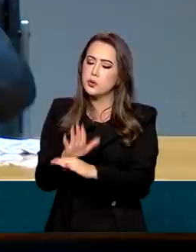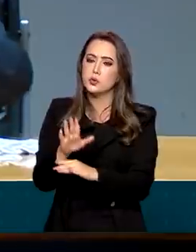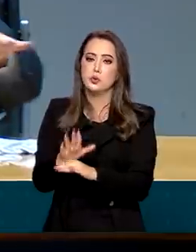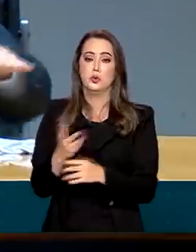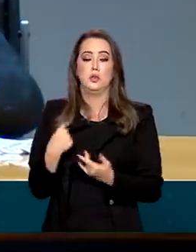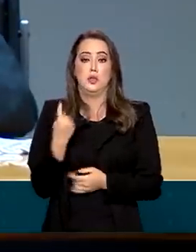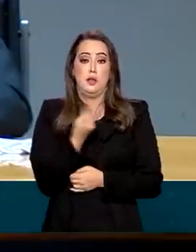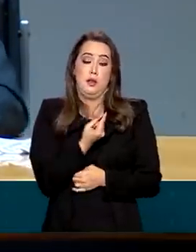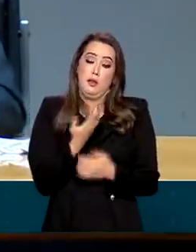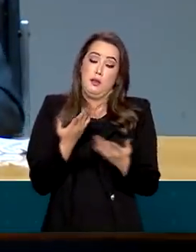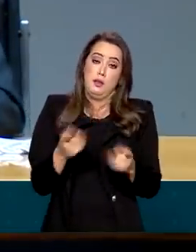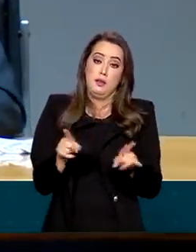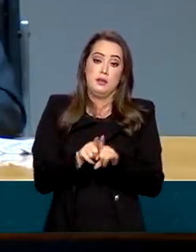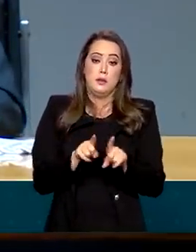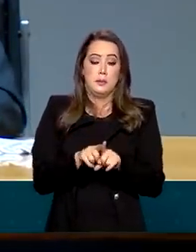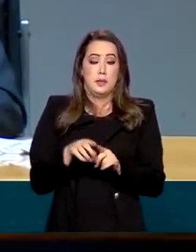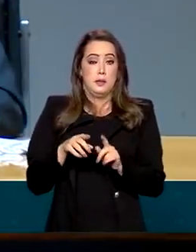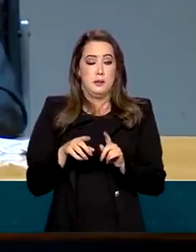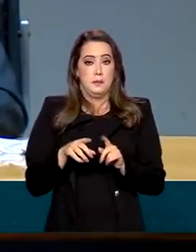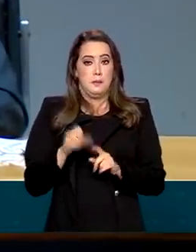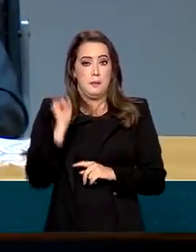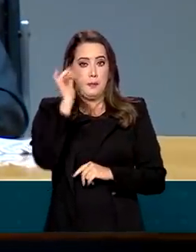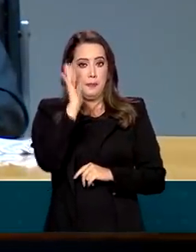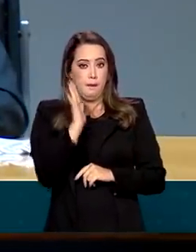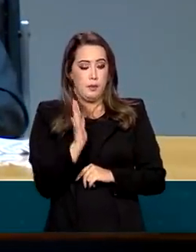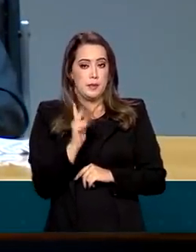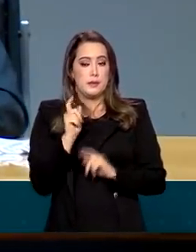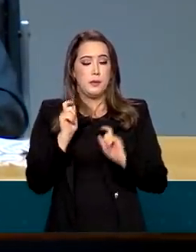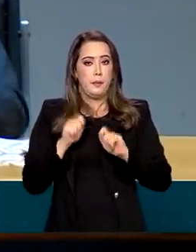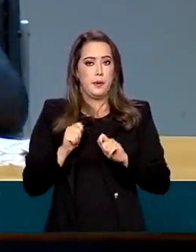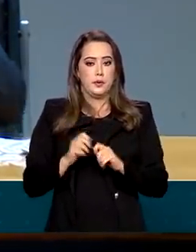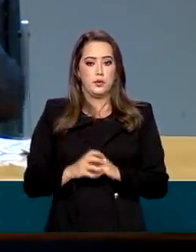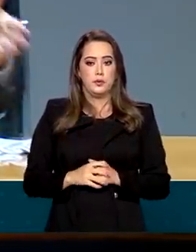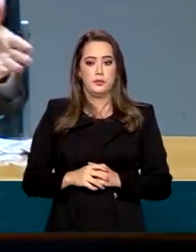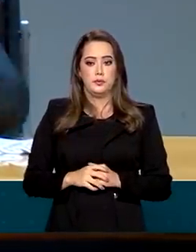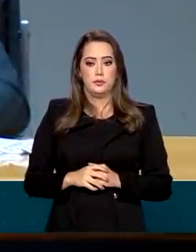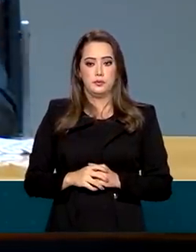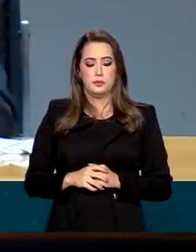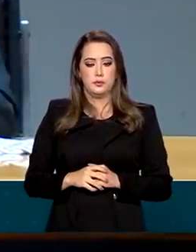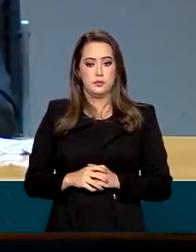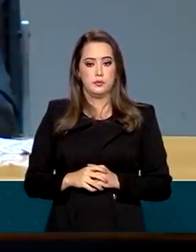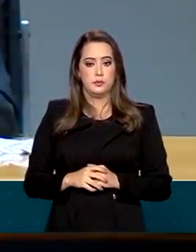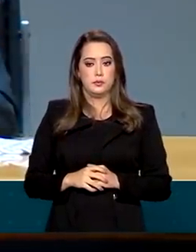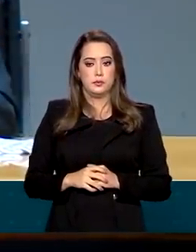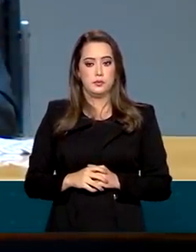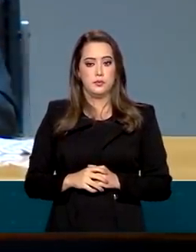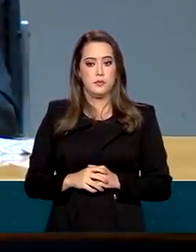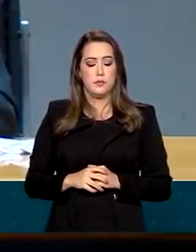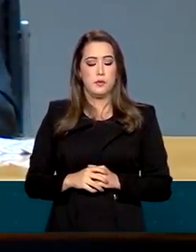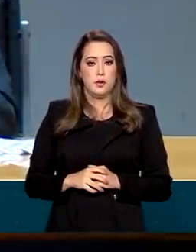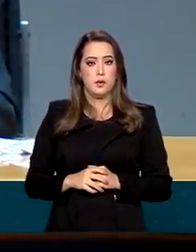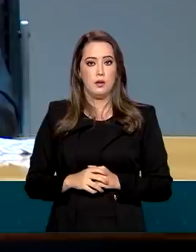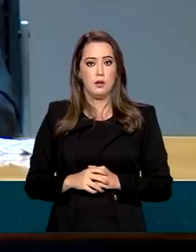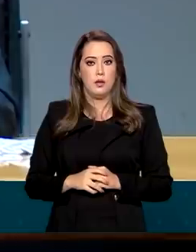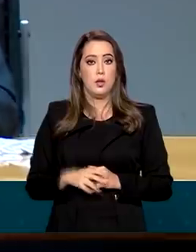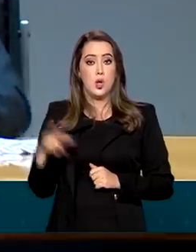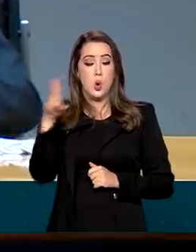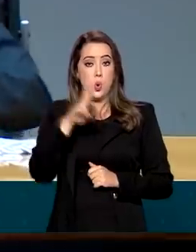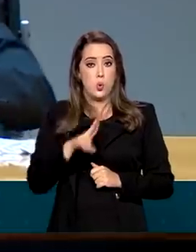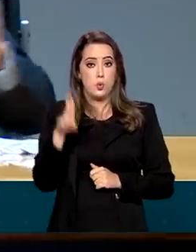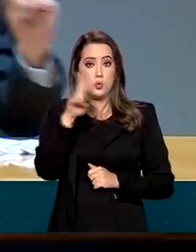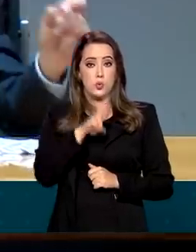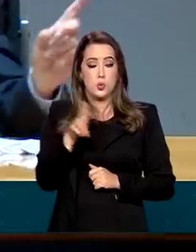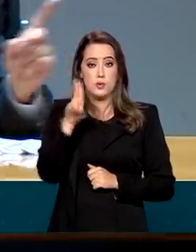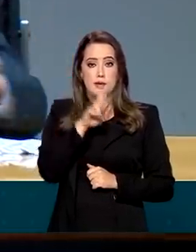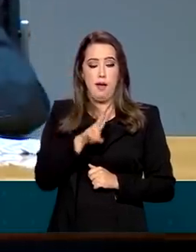o Brasil roda em cima do modal rodoviário, não é